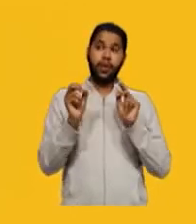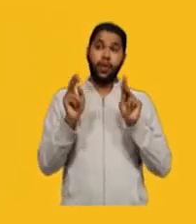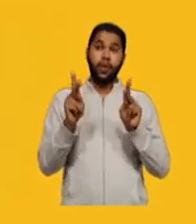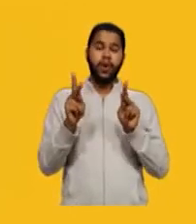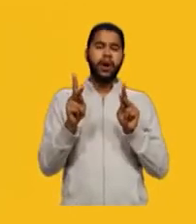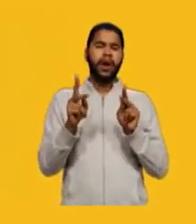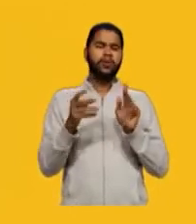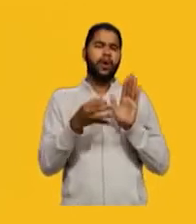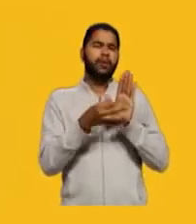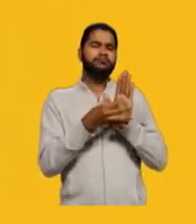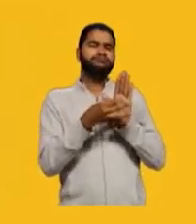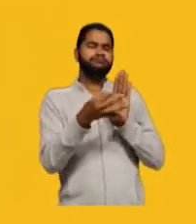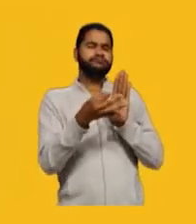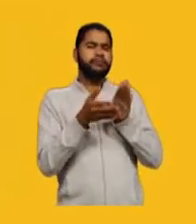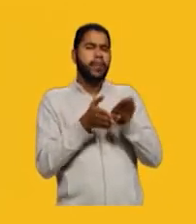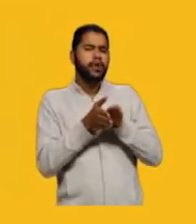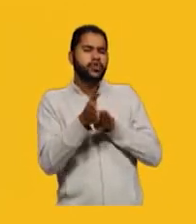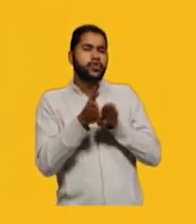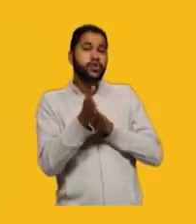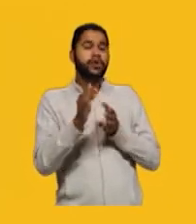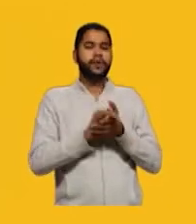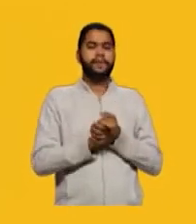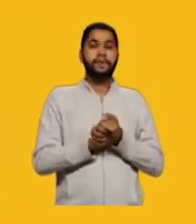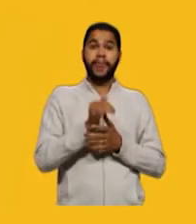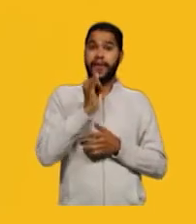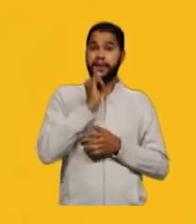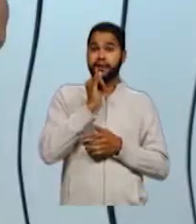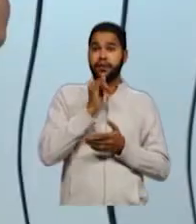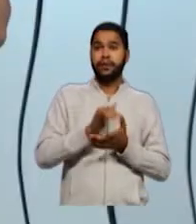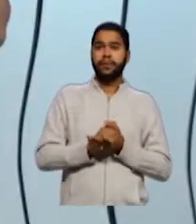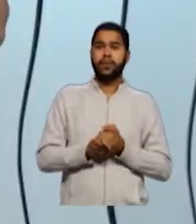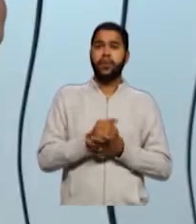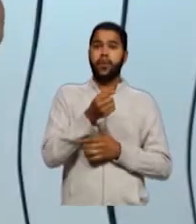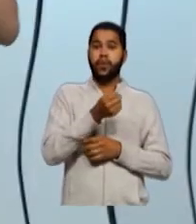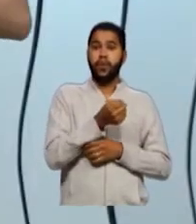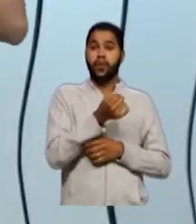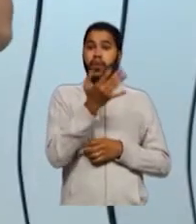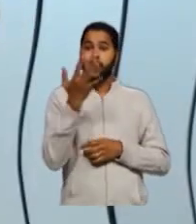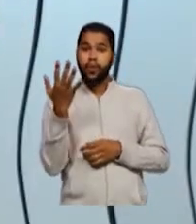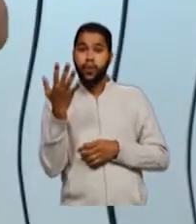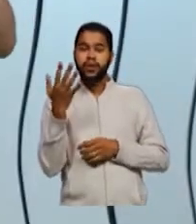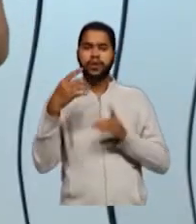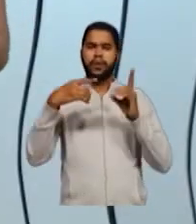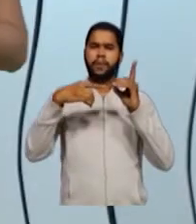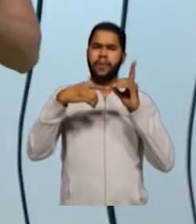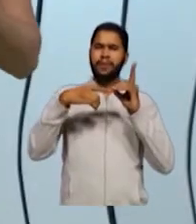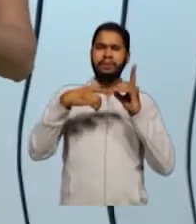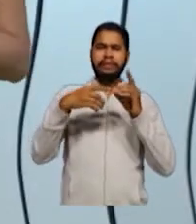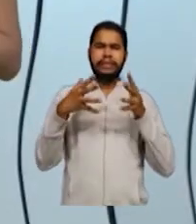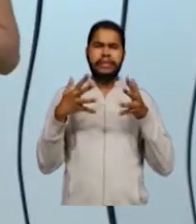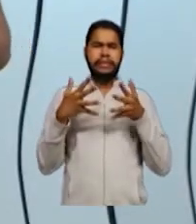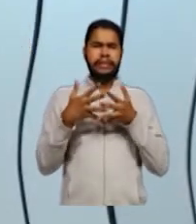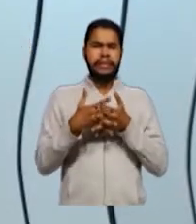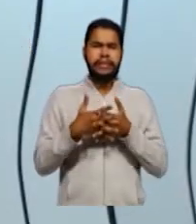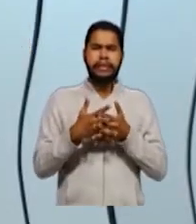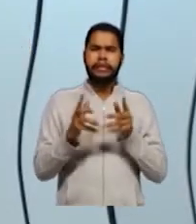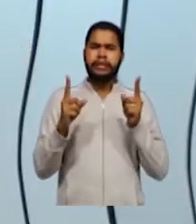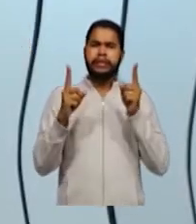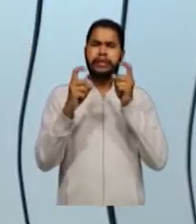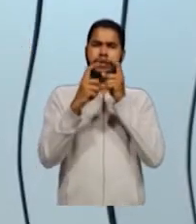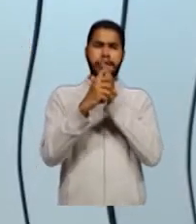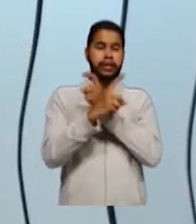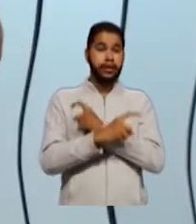uma dica para vocês, toda vez que vocês pegarem uma quantidade de molécula um pouco complicada, um pouco difícil,